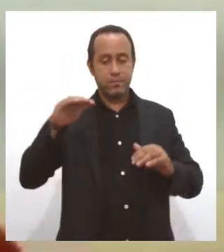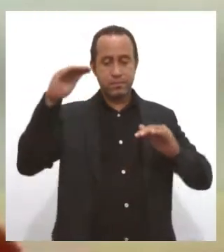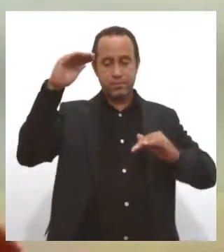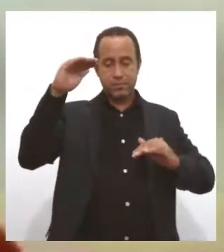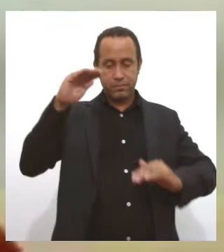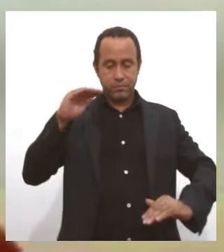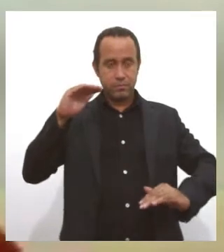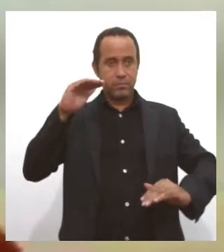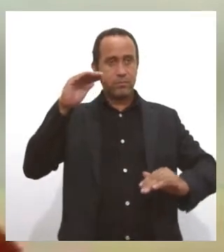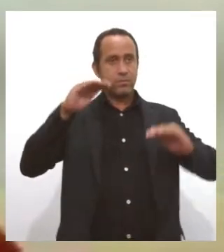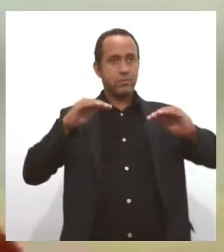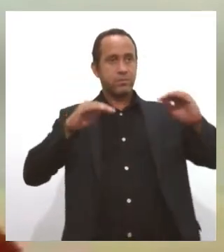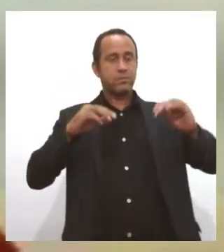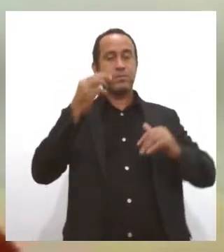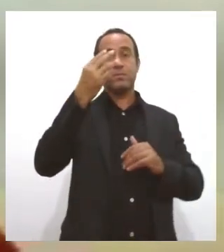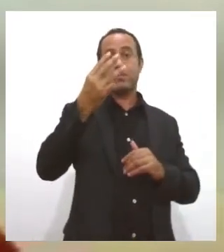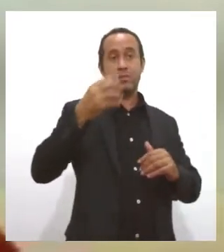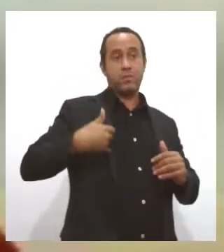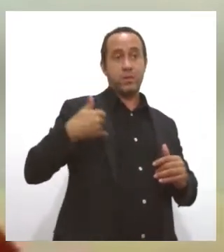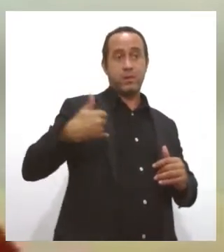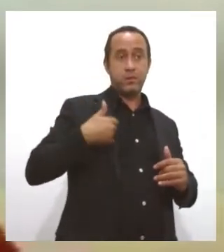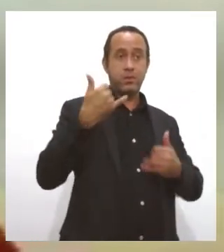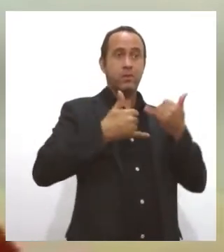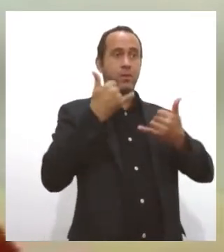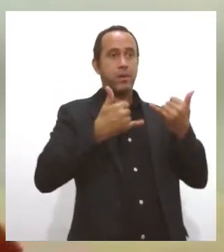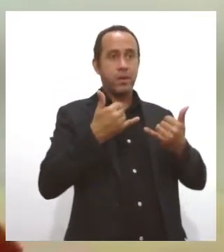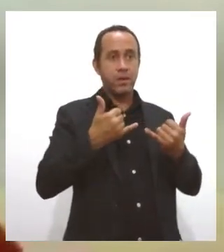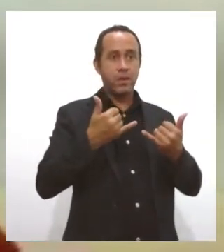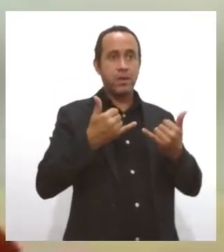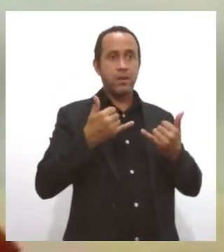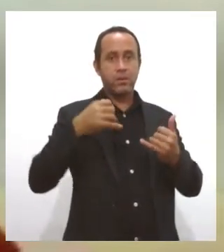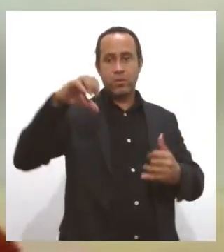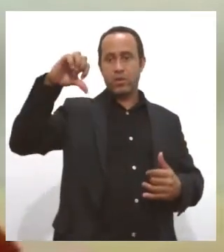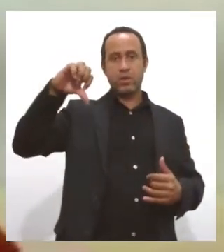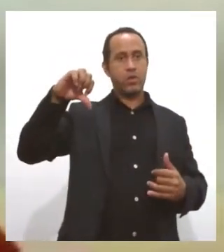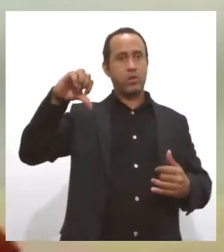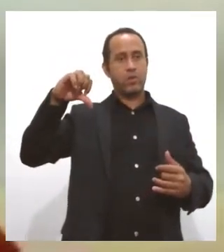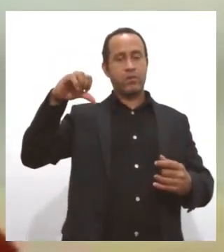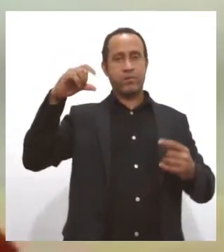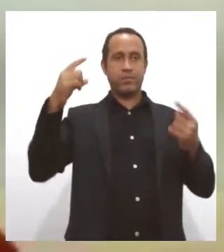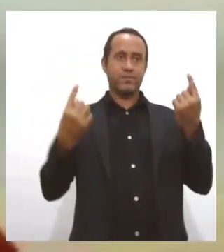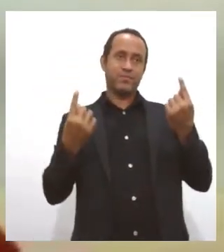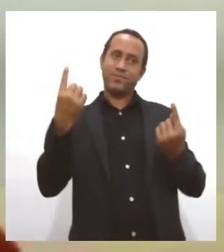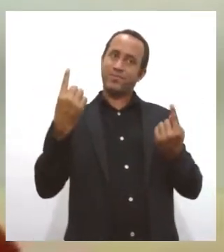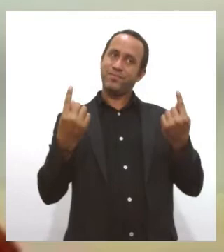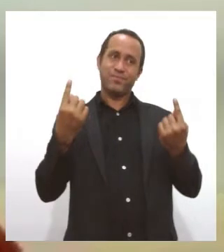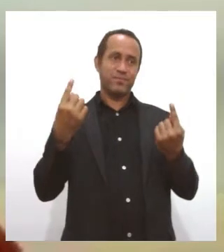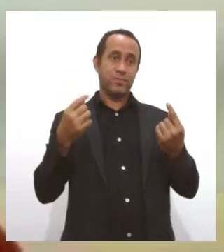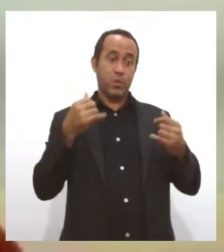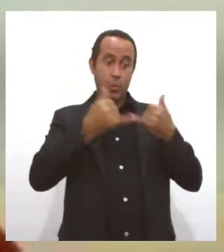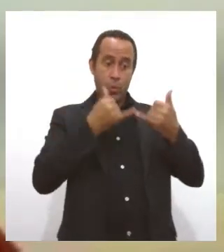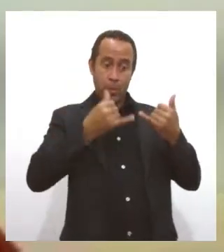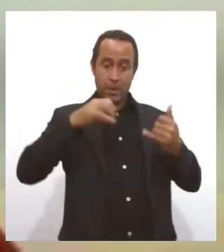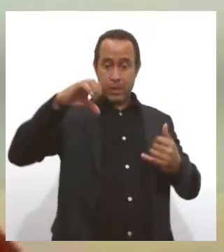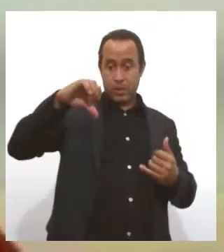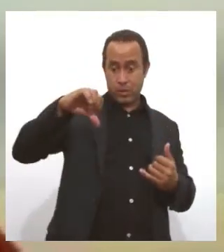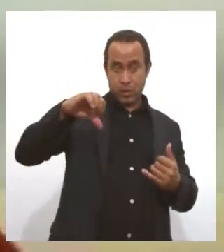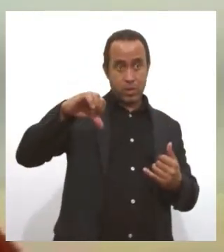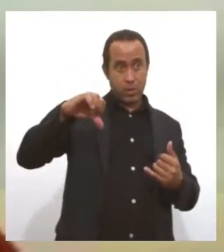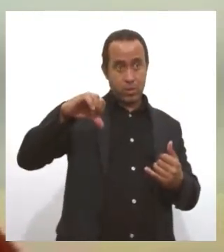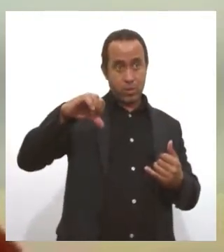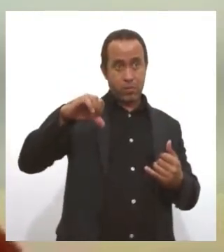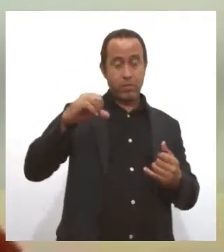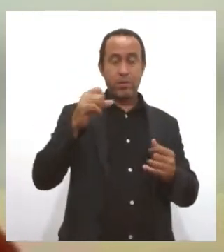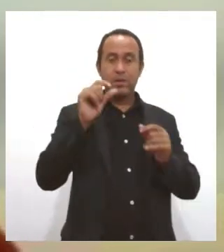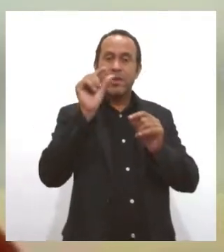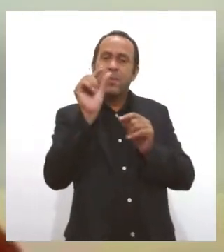de 3 anos que está brincando com uma criança de 9, naquele brinquedo de 9 pode ter peças pequenas